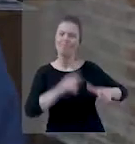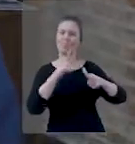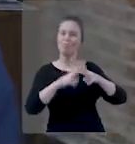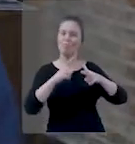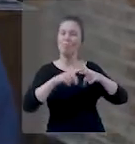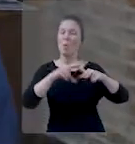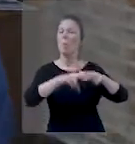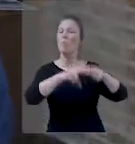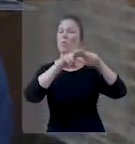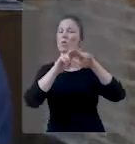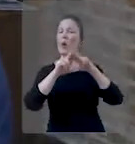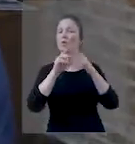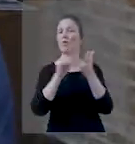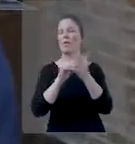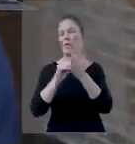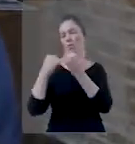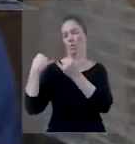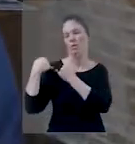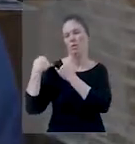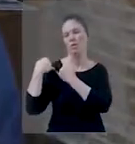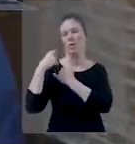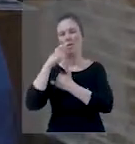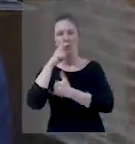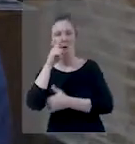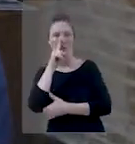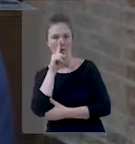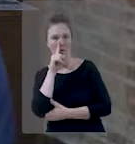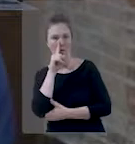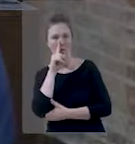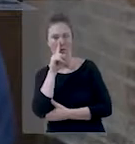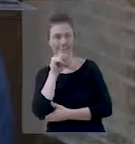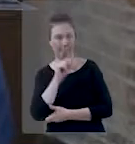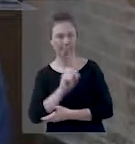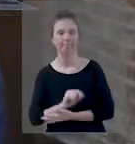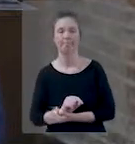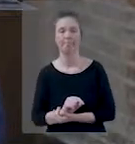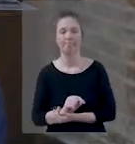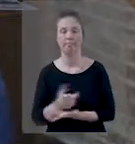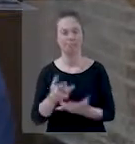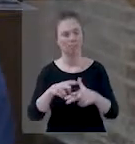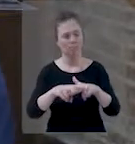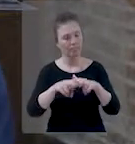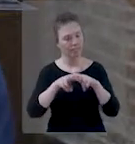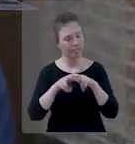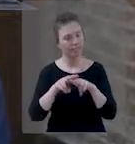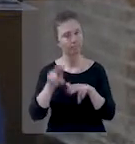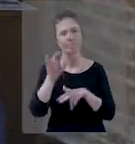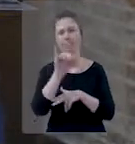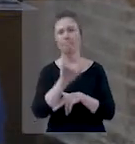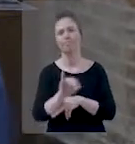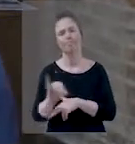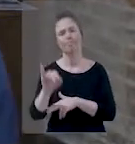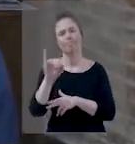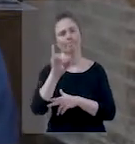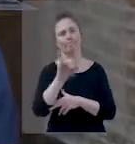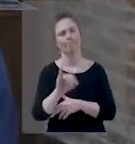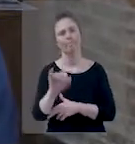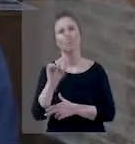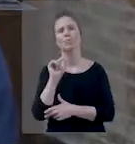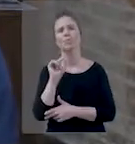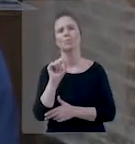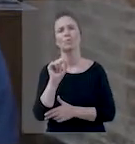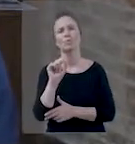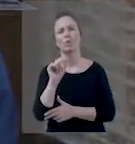dos atos irresponsáveis de algum pai na vida dele. Daí a importância,